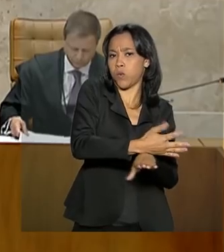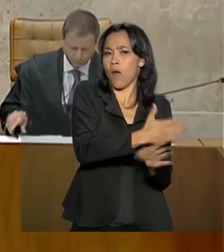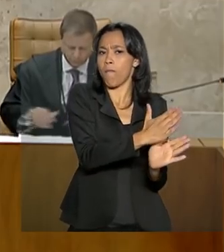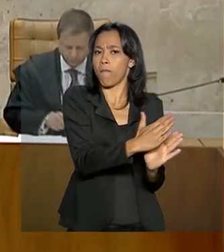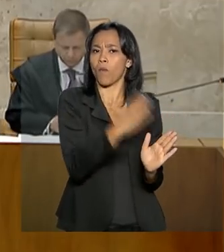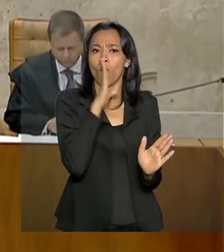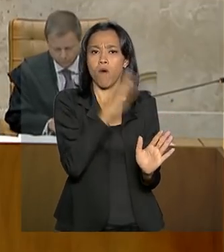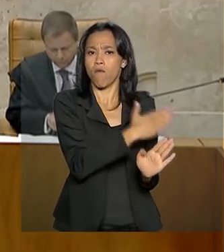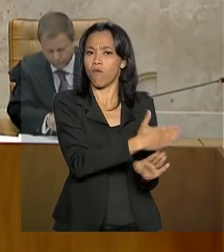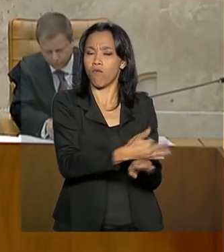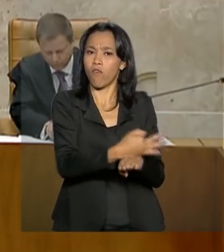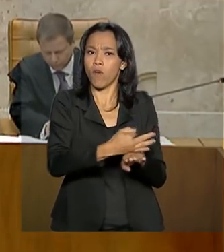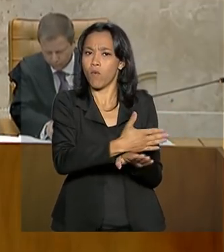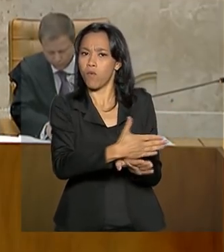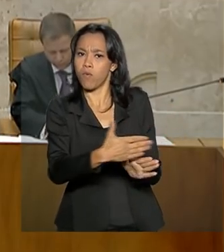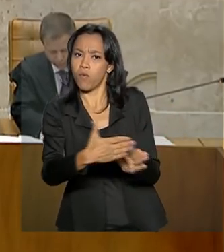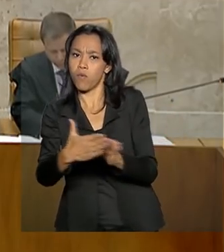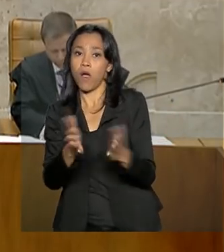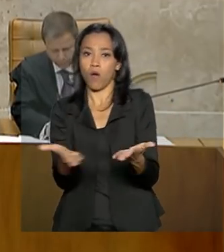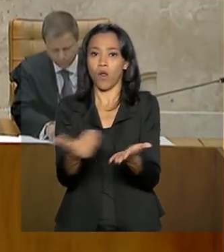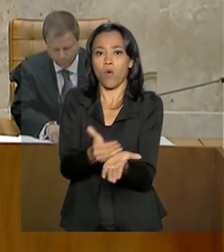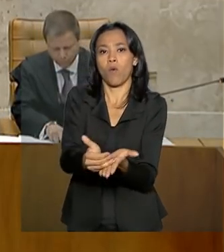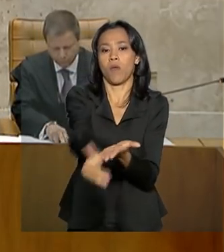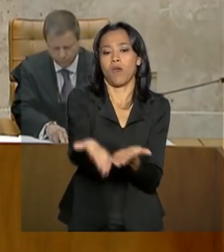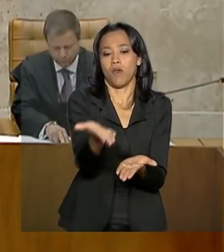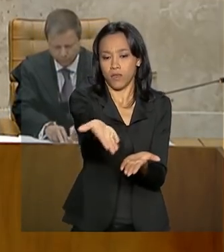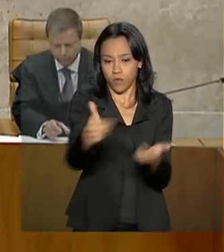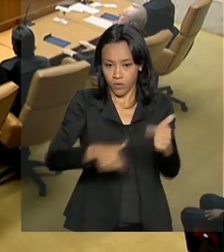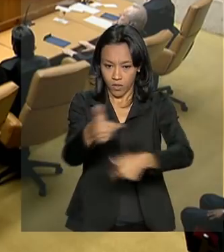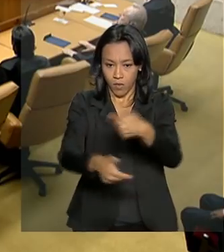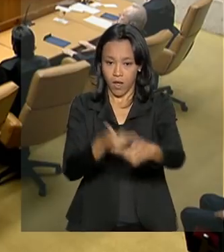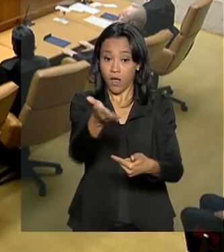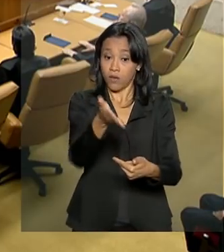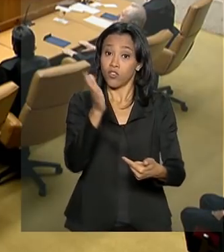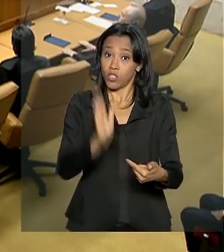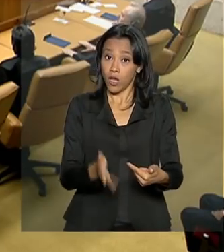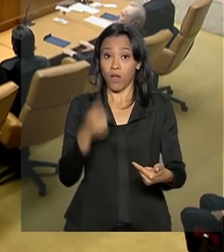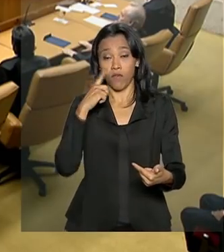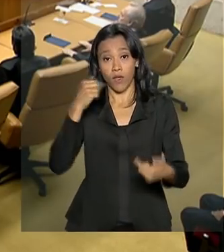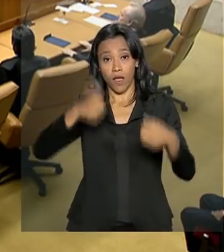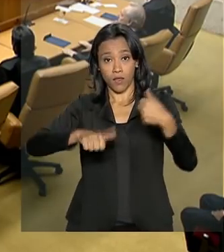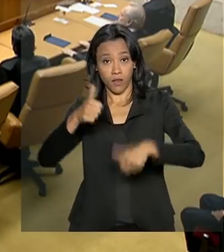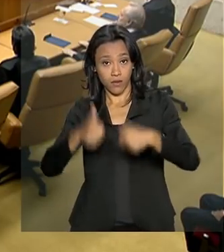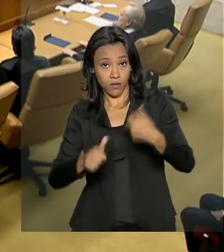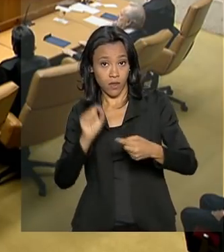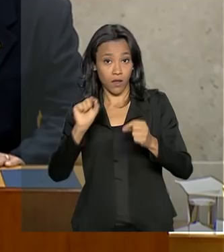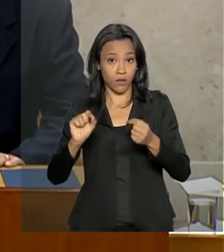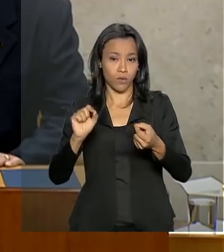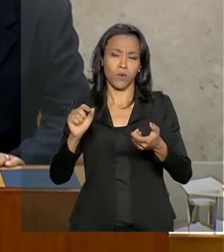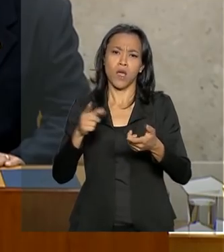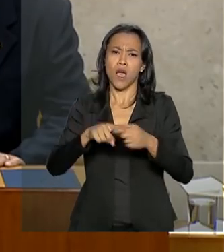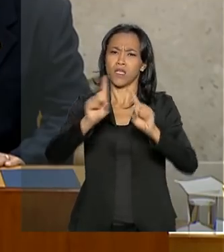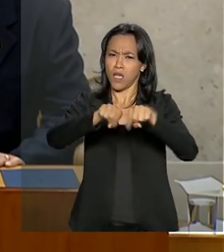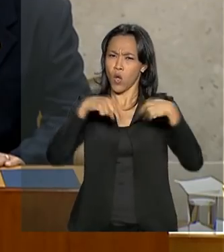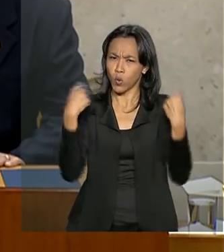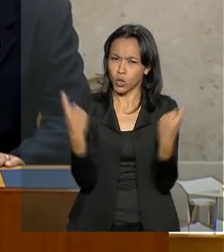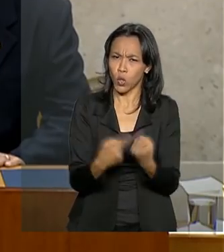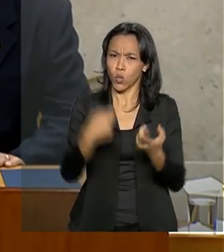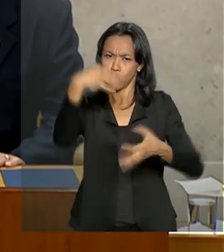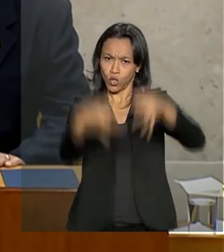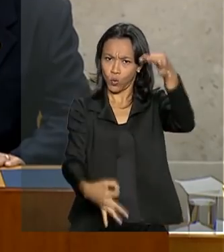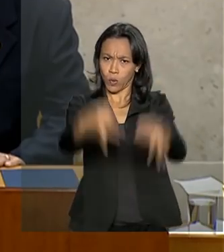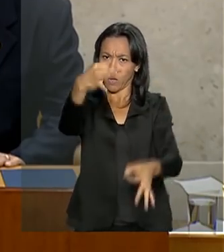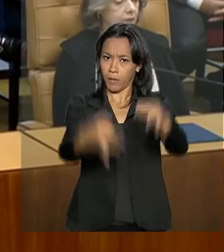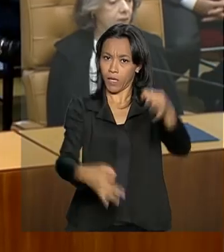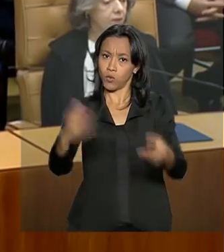as questões urgentes submetidas ao STF Foram analisadas pela presidência As sessões ordinárias de julgamento de